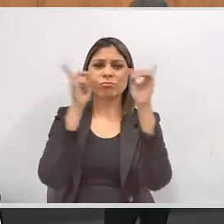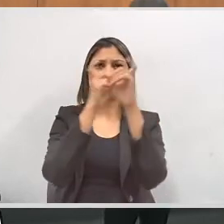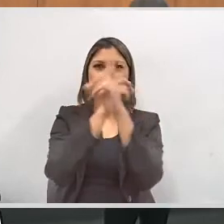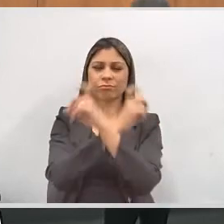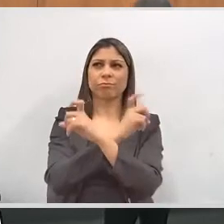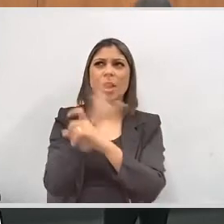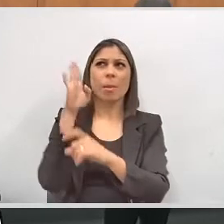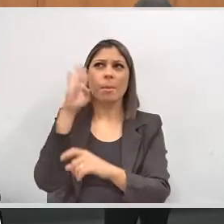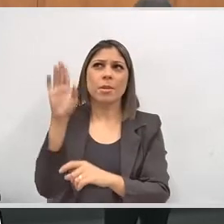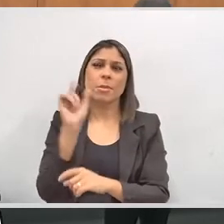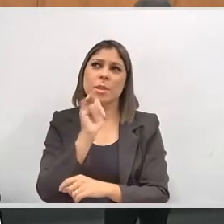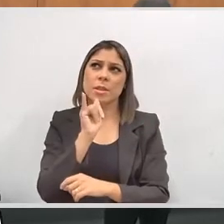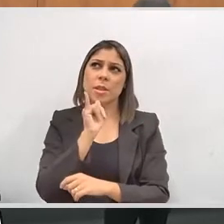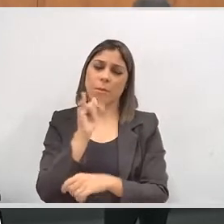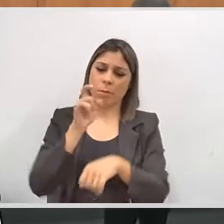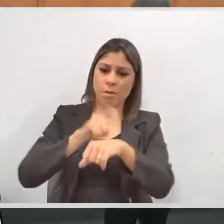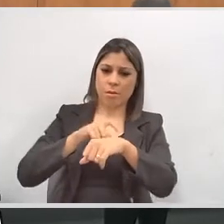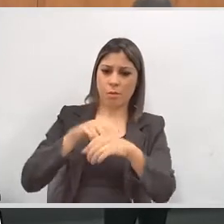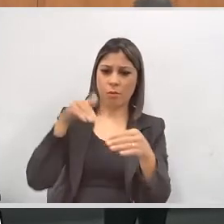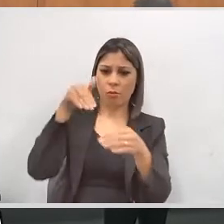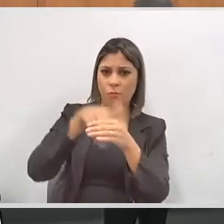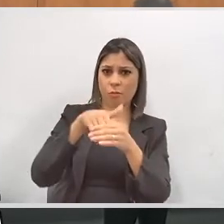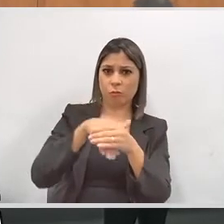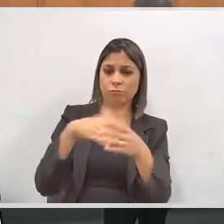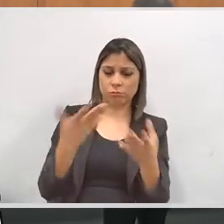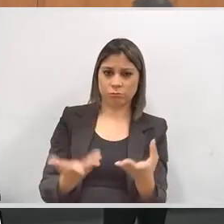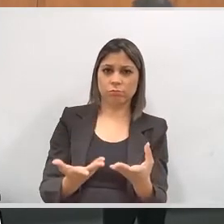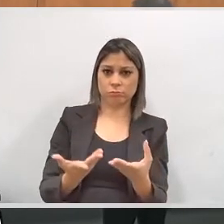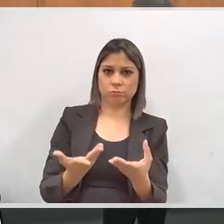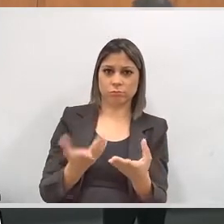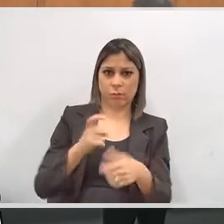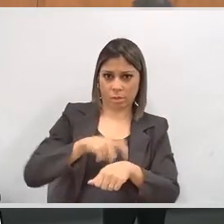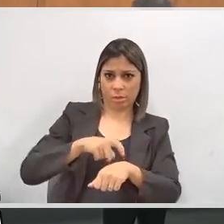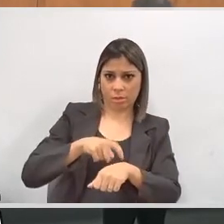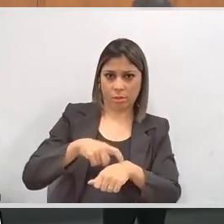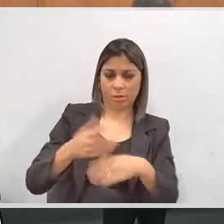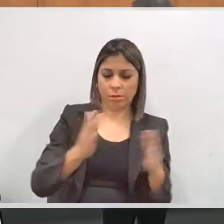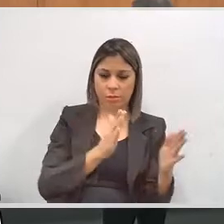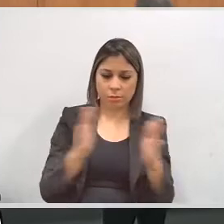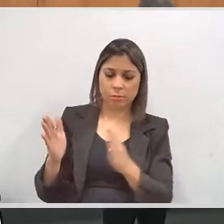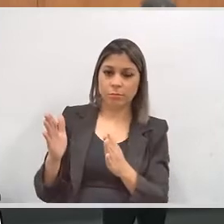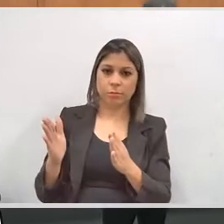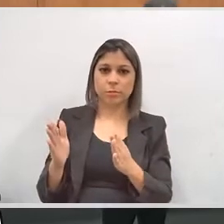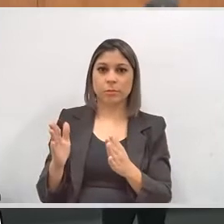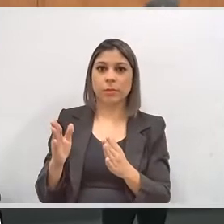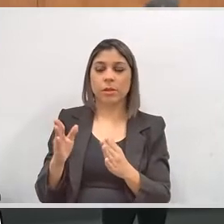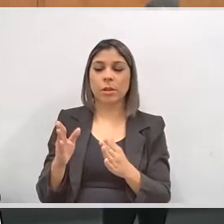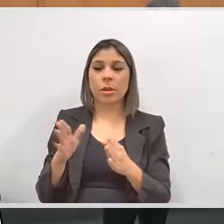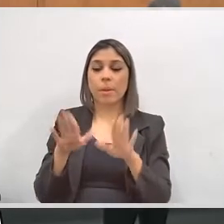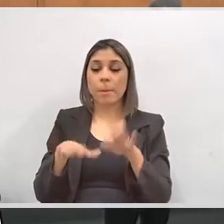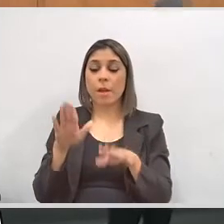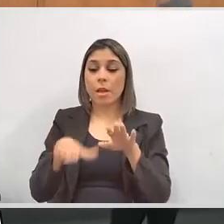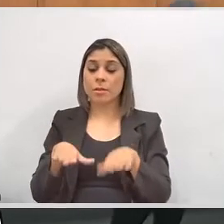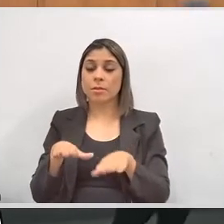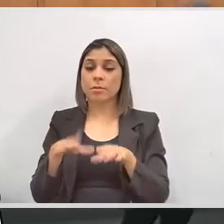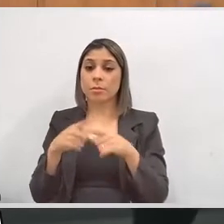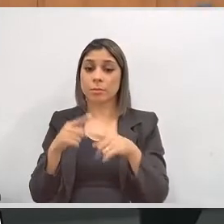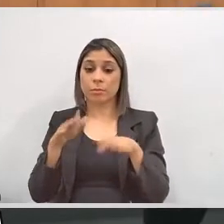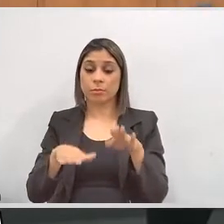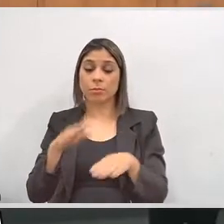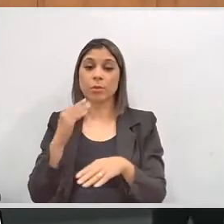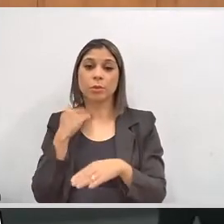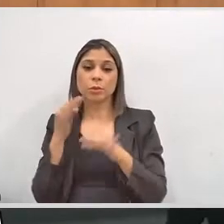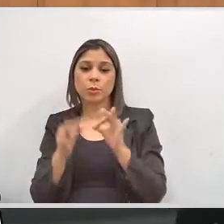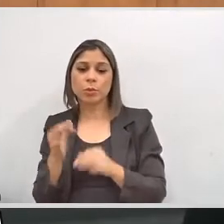imensas, principalmente quando chega a época das eleições, com a questão do voto, que muitas vezes, não estou, algum juiz e